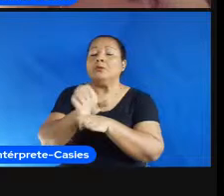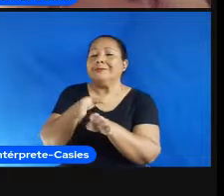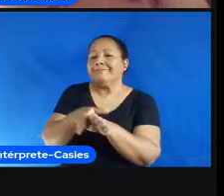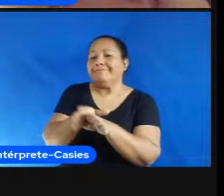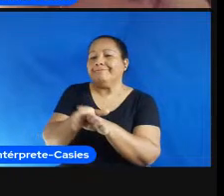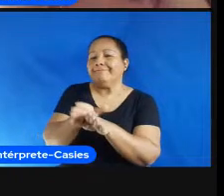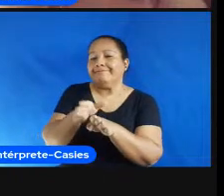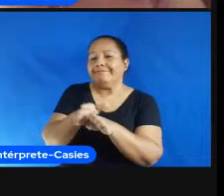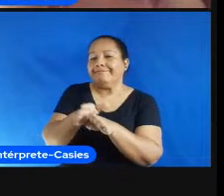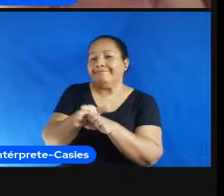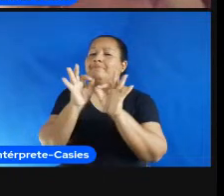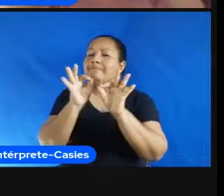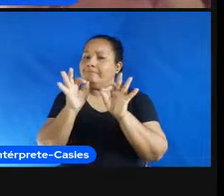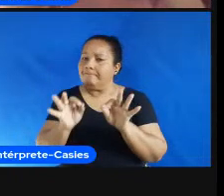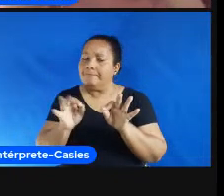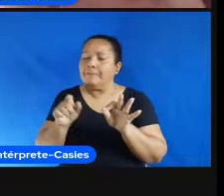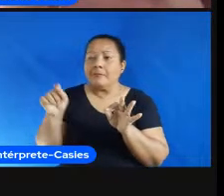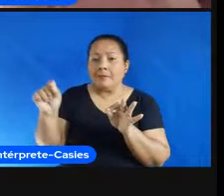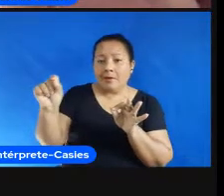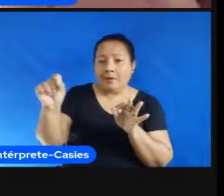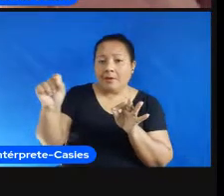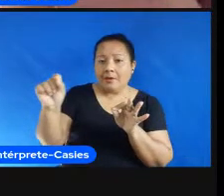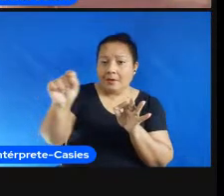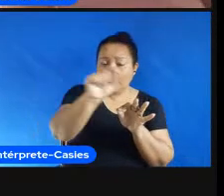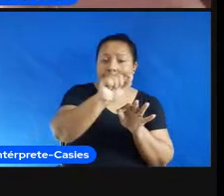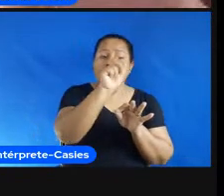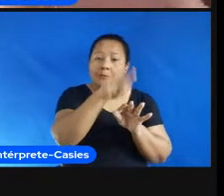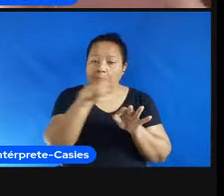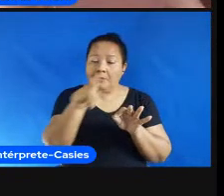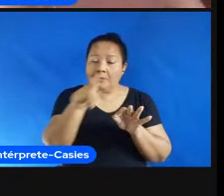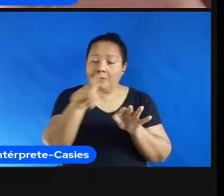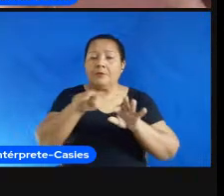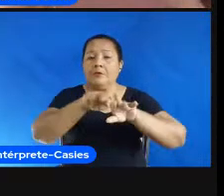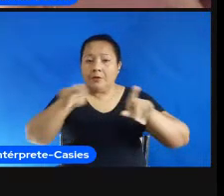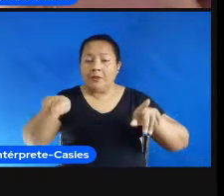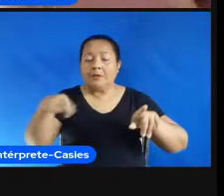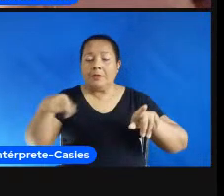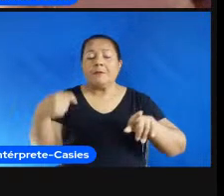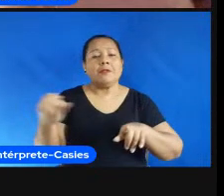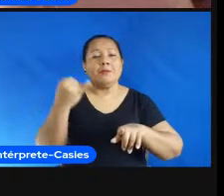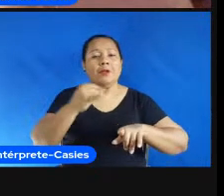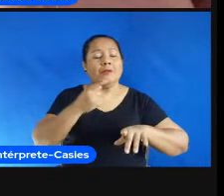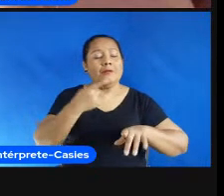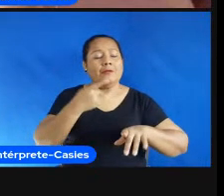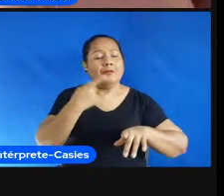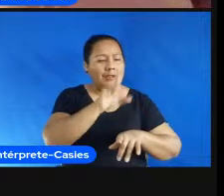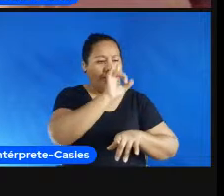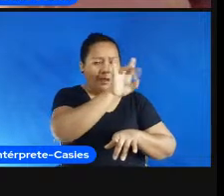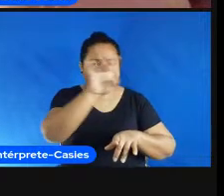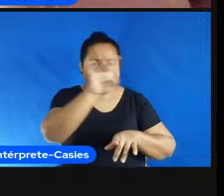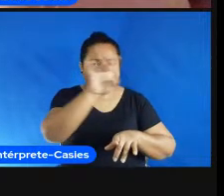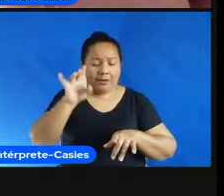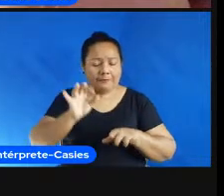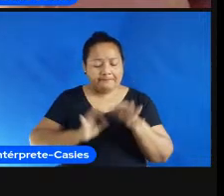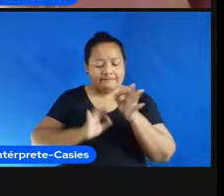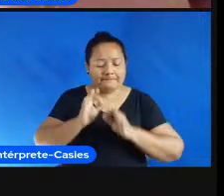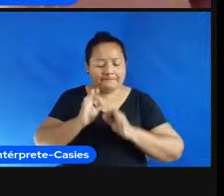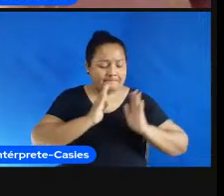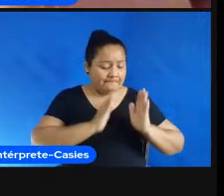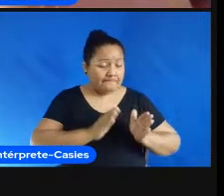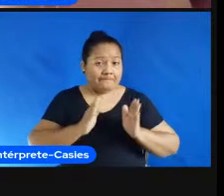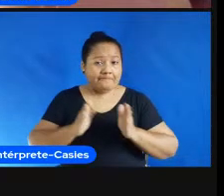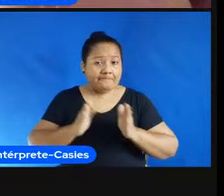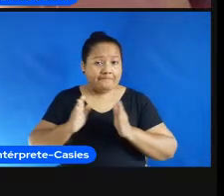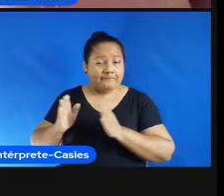orientações que permitam que professores se organizem e que permitam também que tentam garantir que os alunos tenham uma experiência de